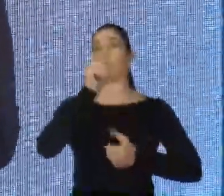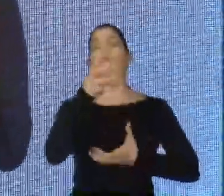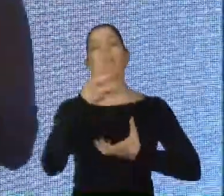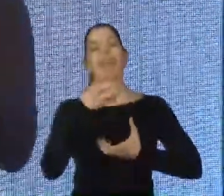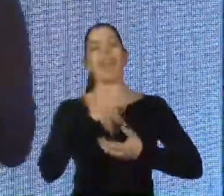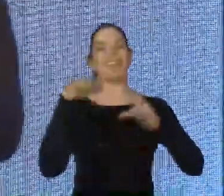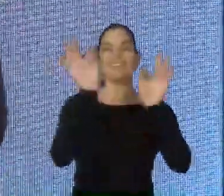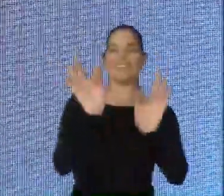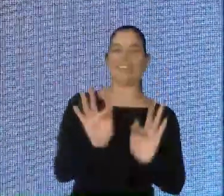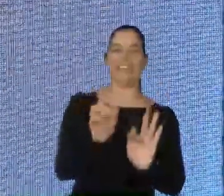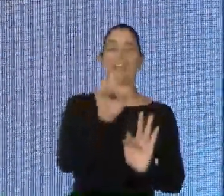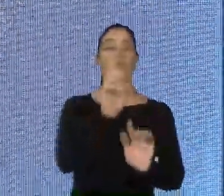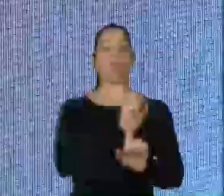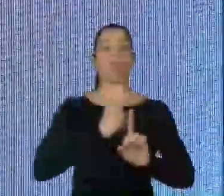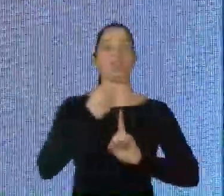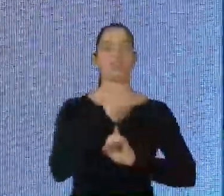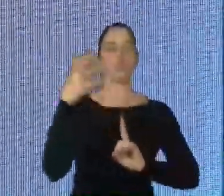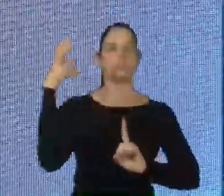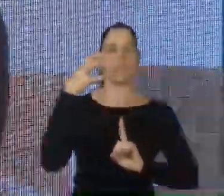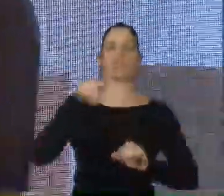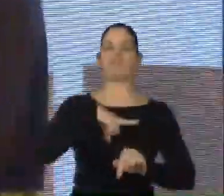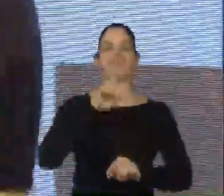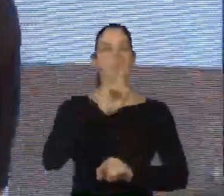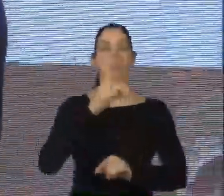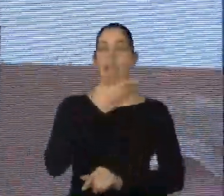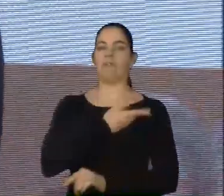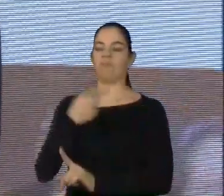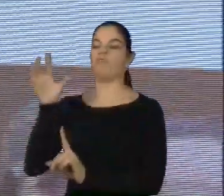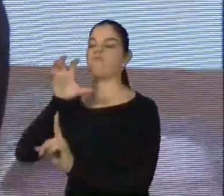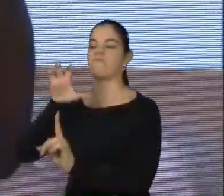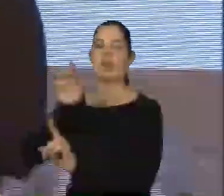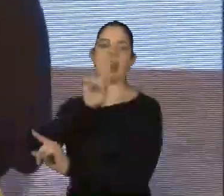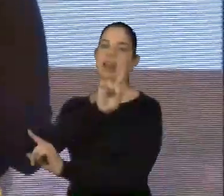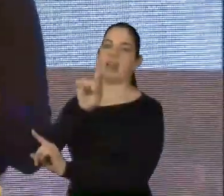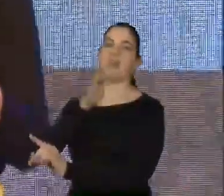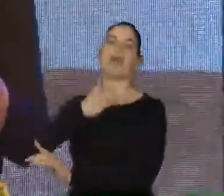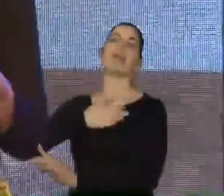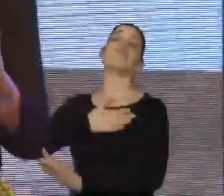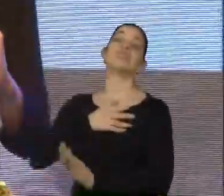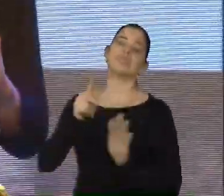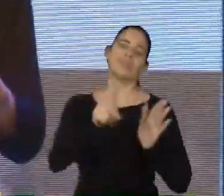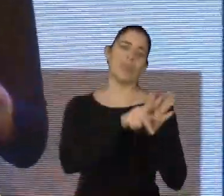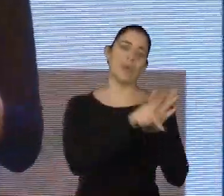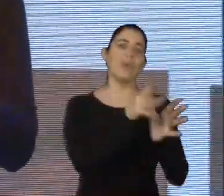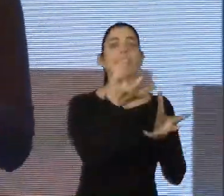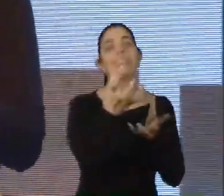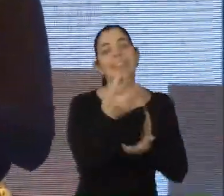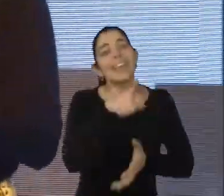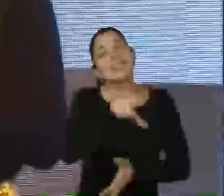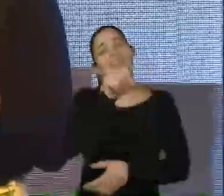faz feliz e não o a sociedade ou o os outros ou o que os amigos querem. E isso é muito importante. Então, por que que